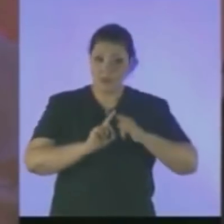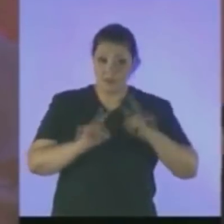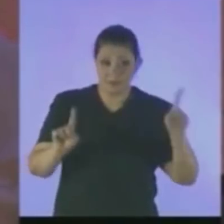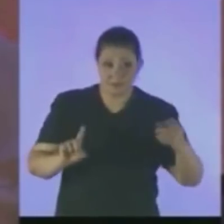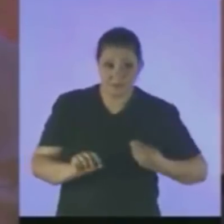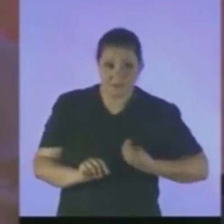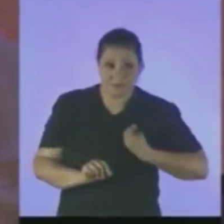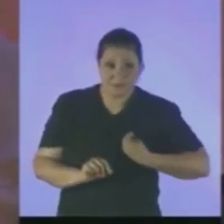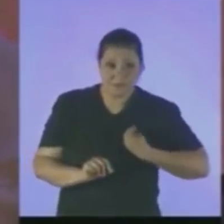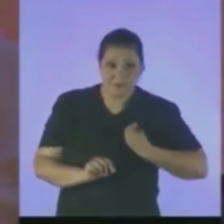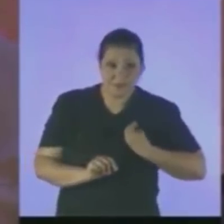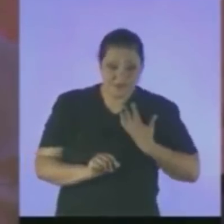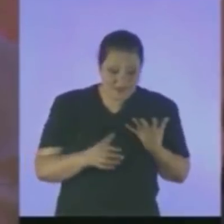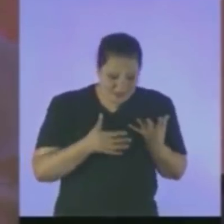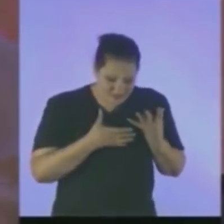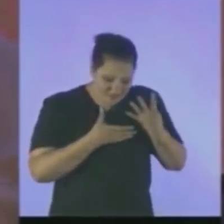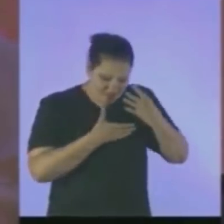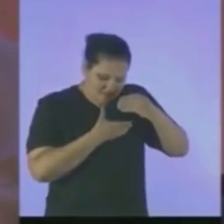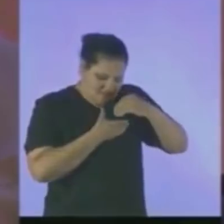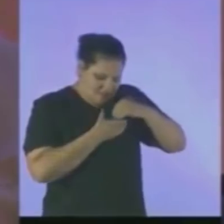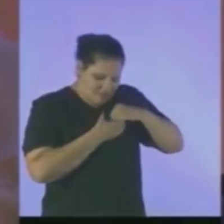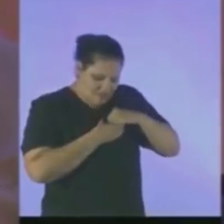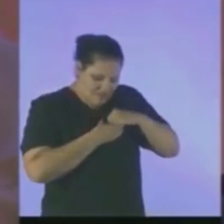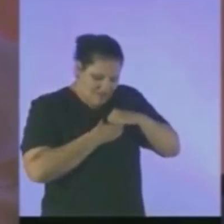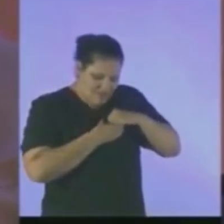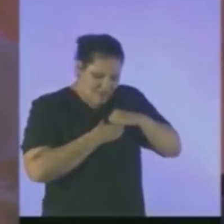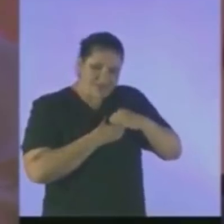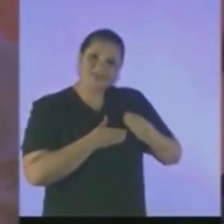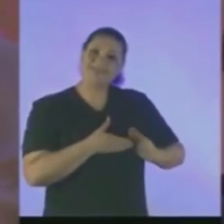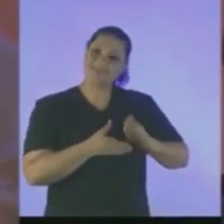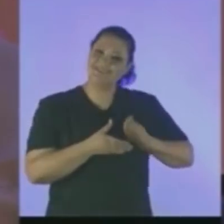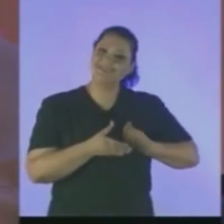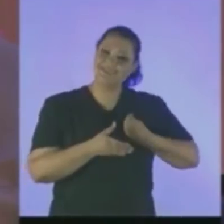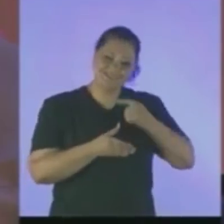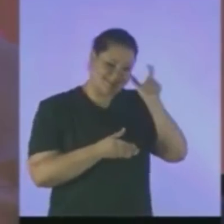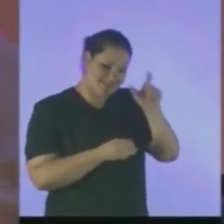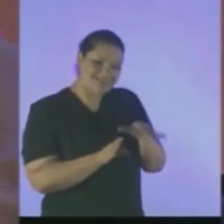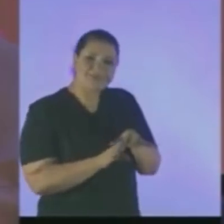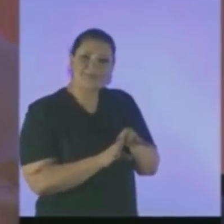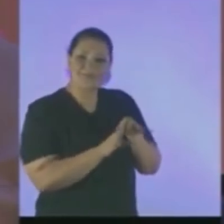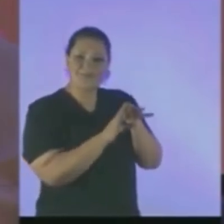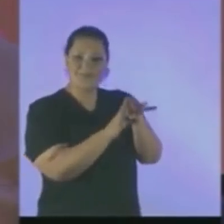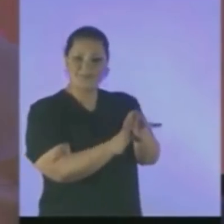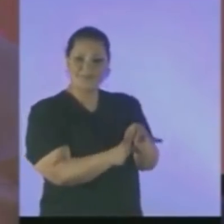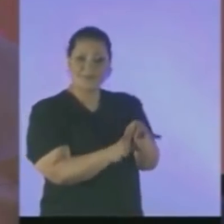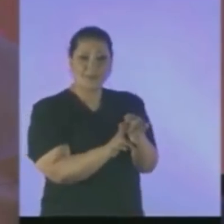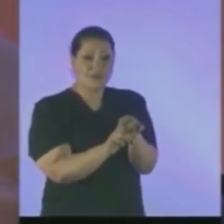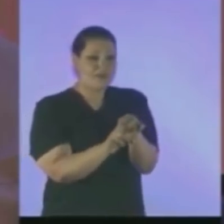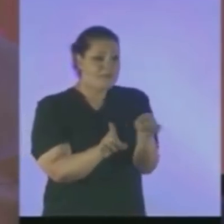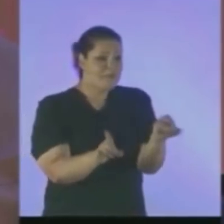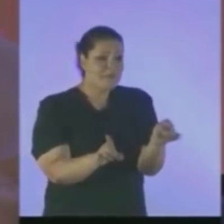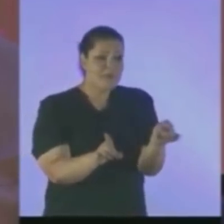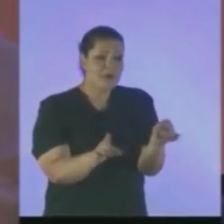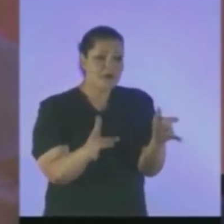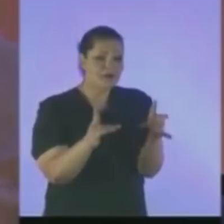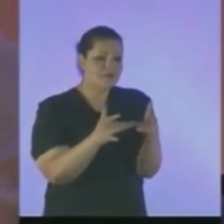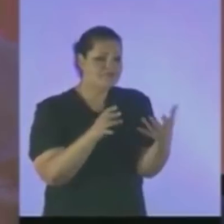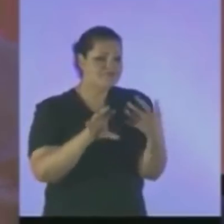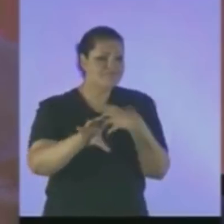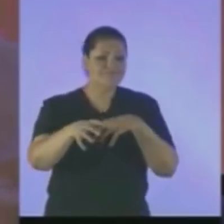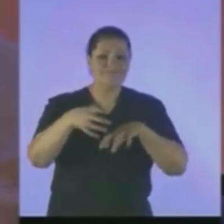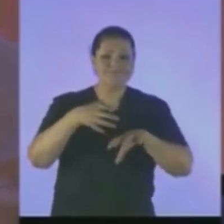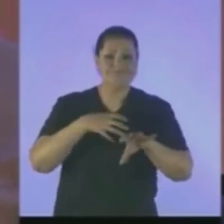trazer-lhe no imo A presença divina Não tem correspondido Aos